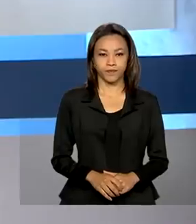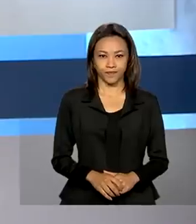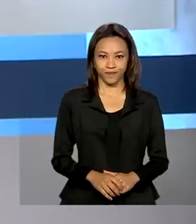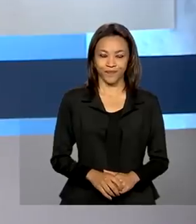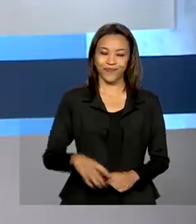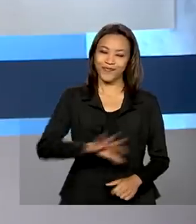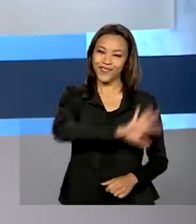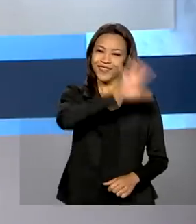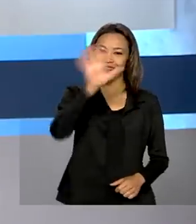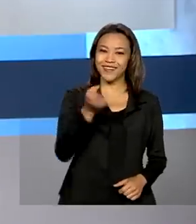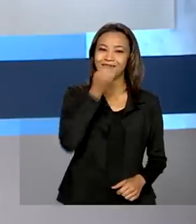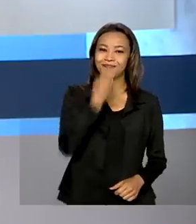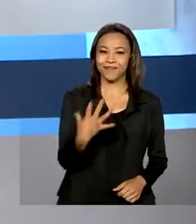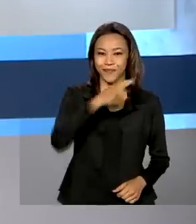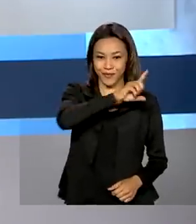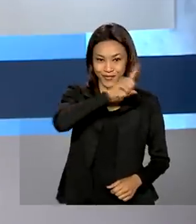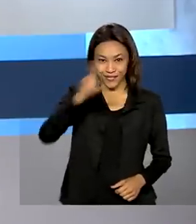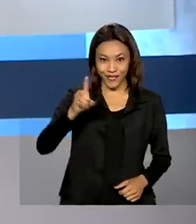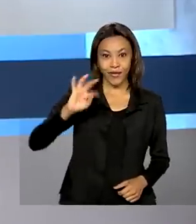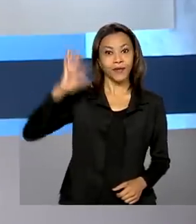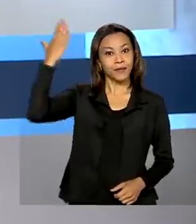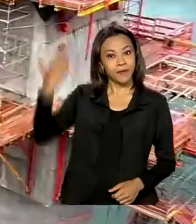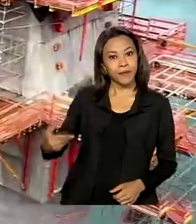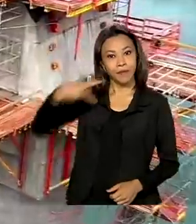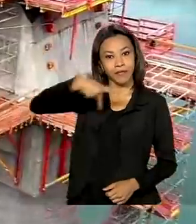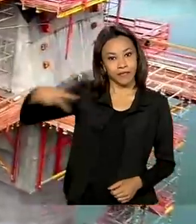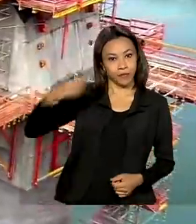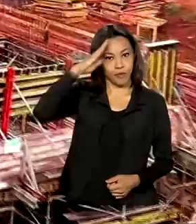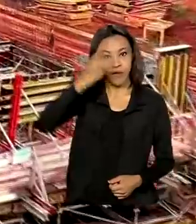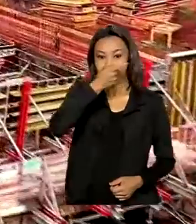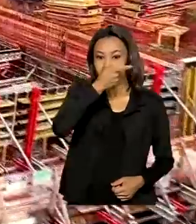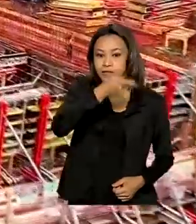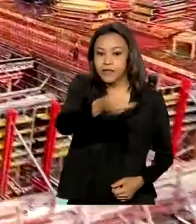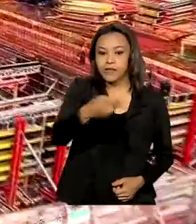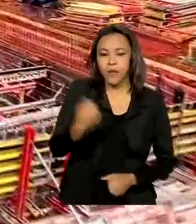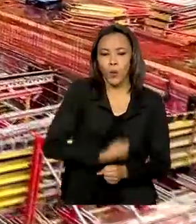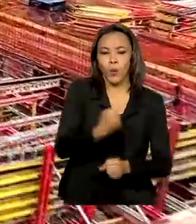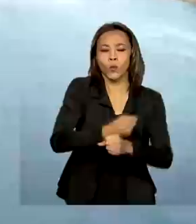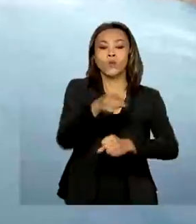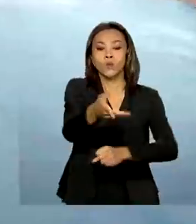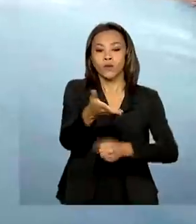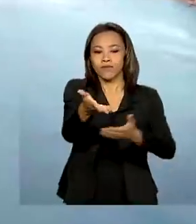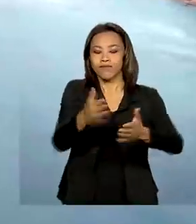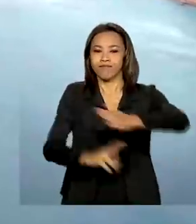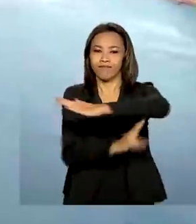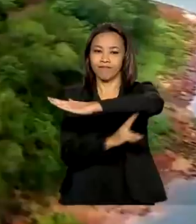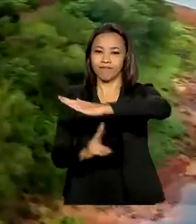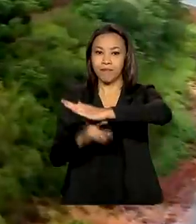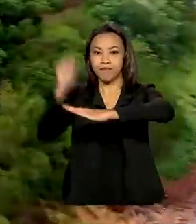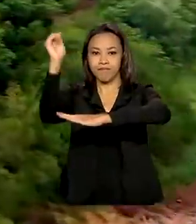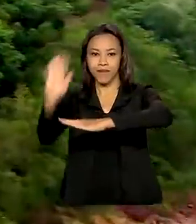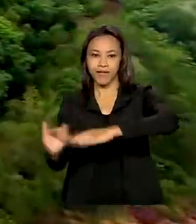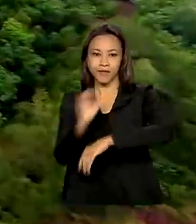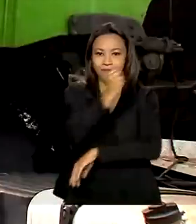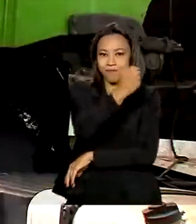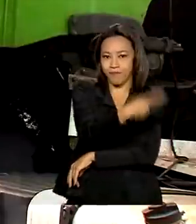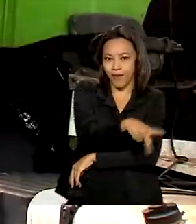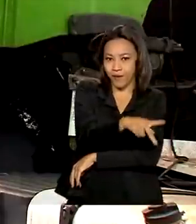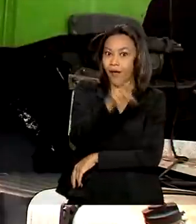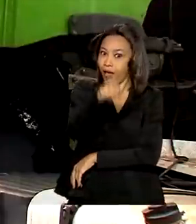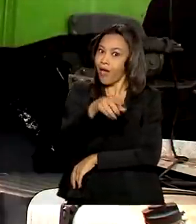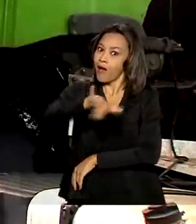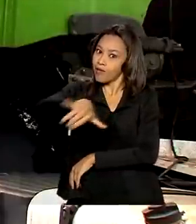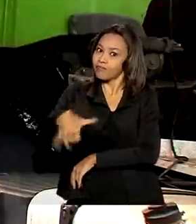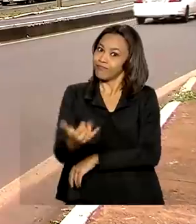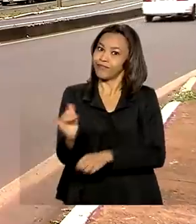Olá, bom dia! Presidente Jair Bolsonaro visita obras da Ponte da Integração Brasil-Paraguai. É mais uma